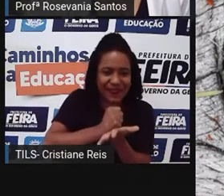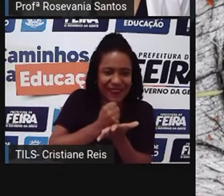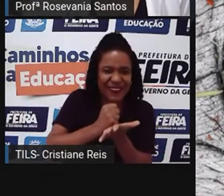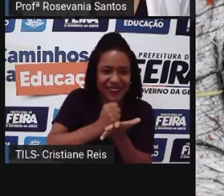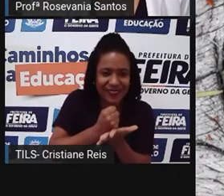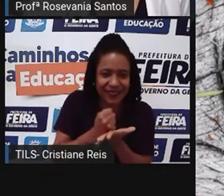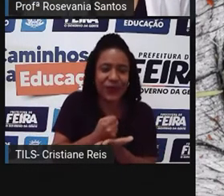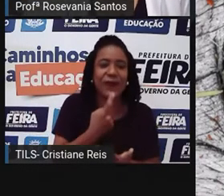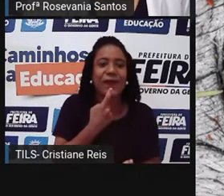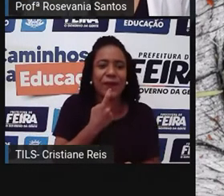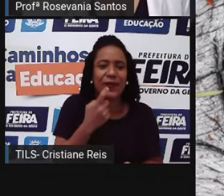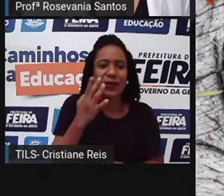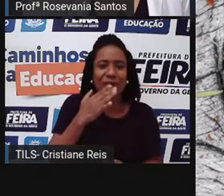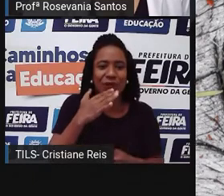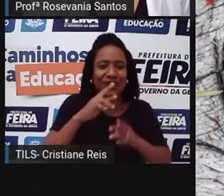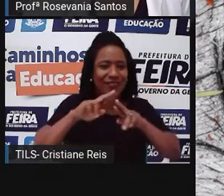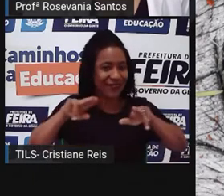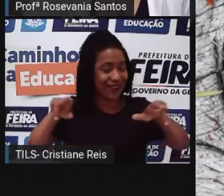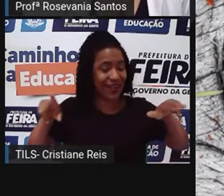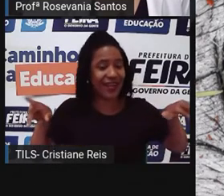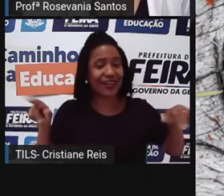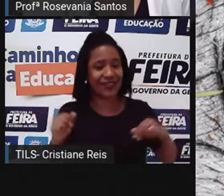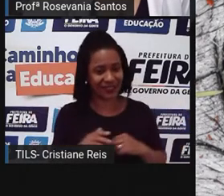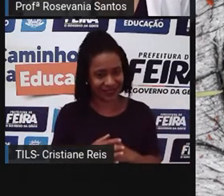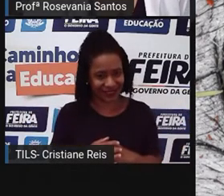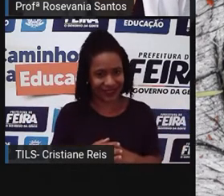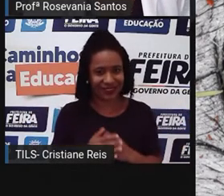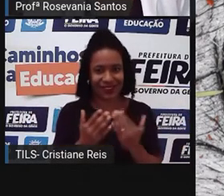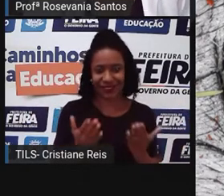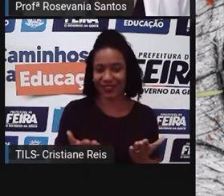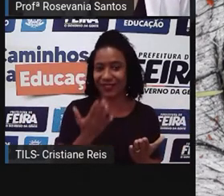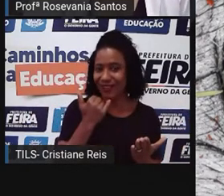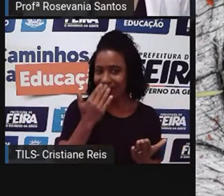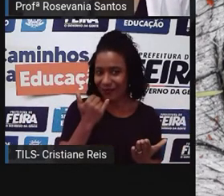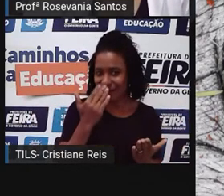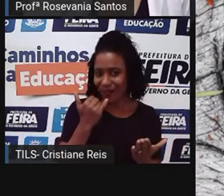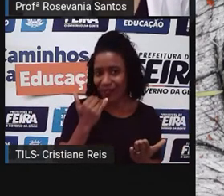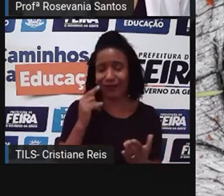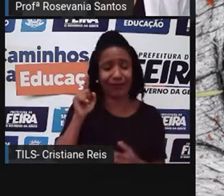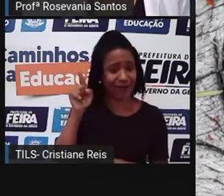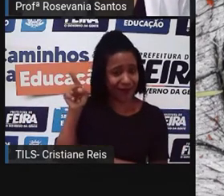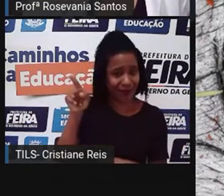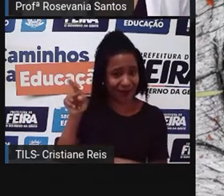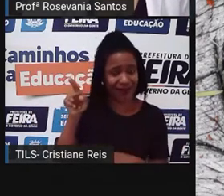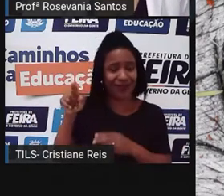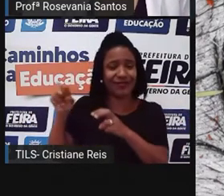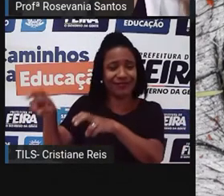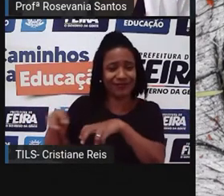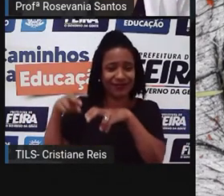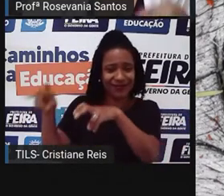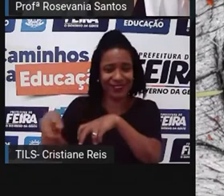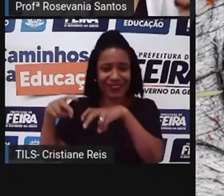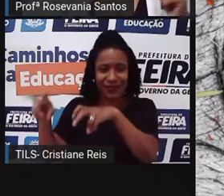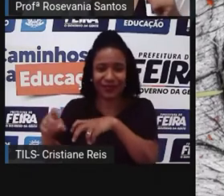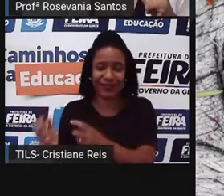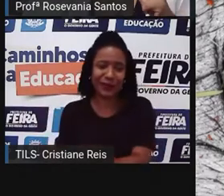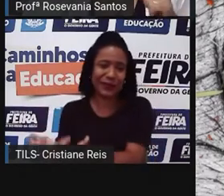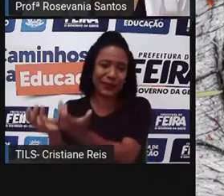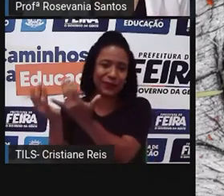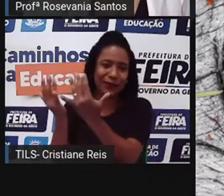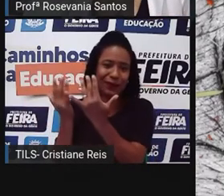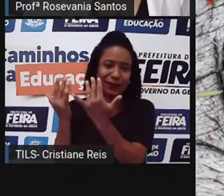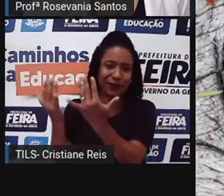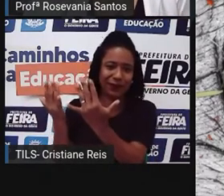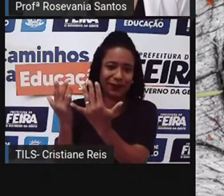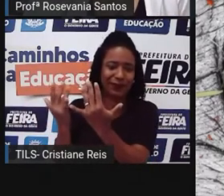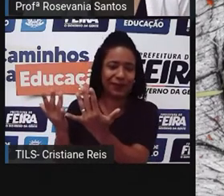diversas. Então, esses alimentos, eles também são retirados lá do campo. E que, às vezes, a gente, quando fala, só pensa naqueles